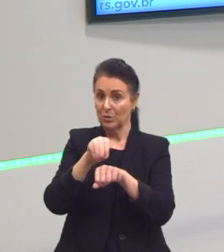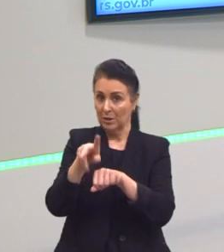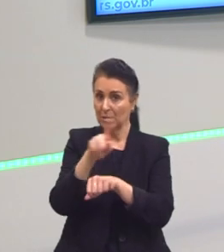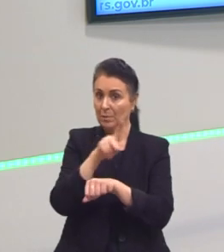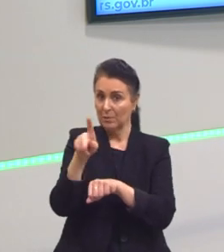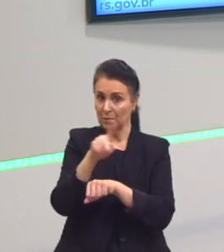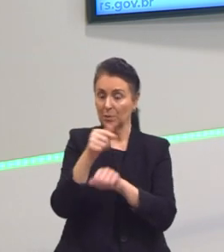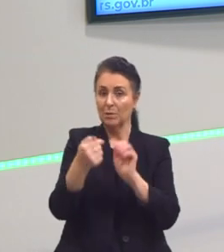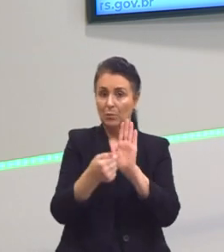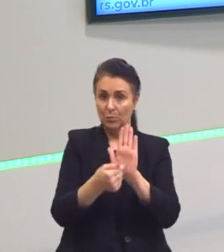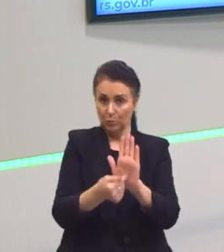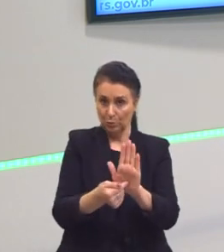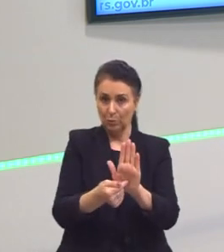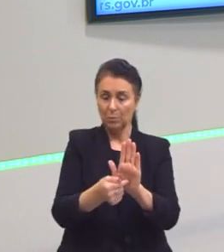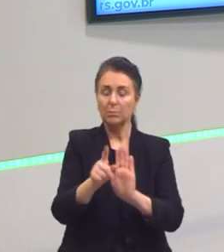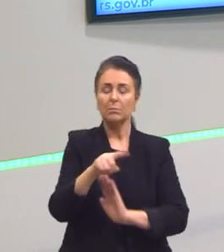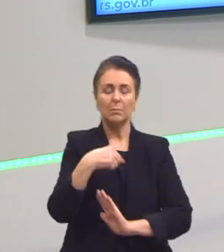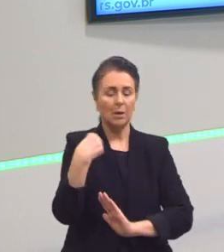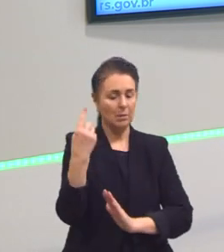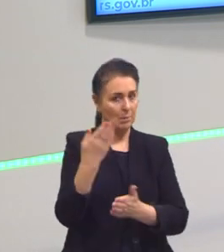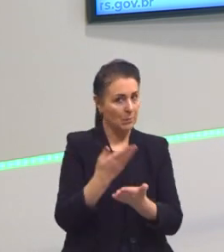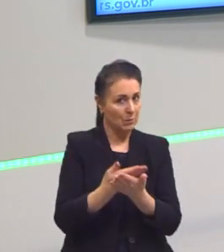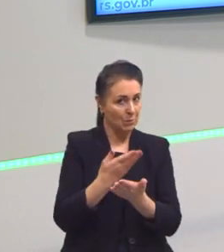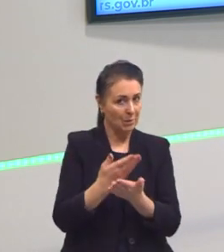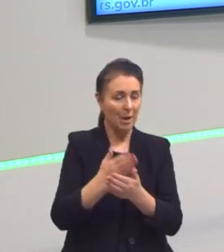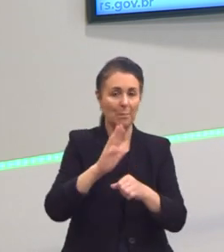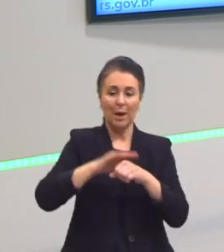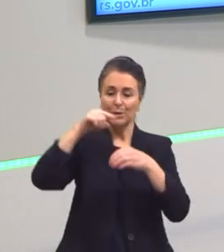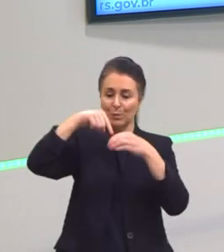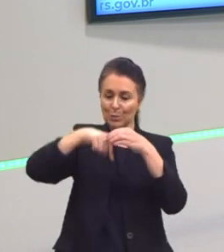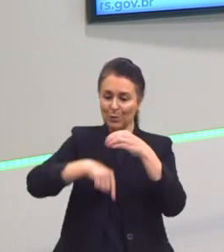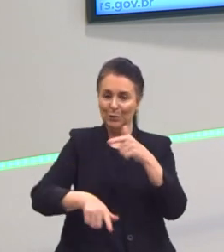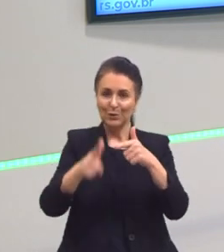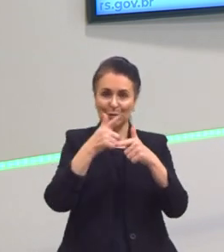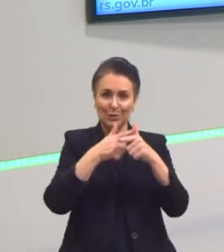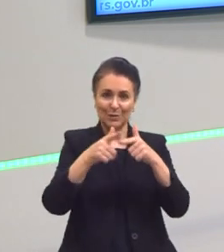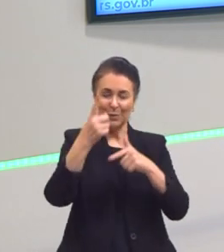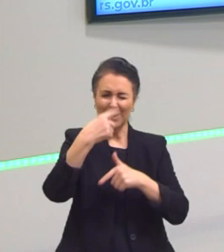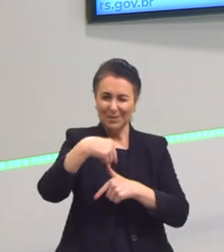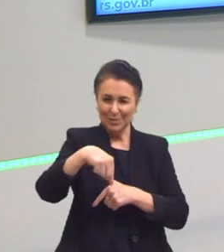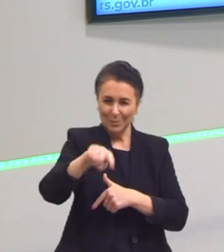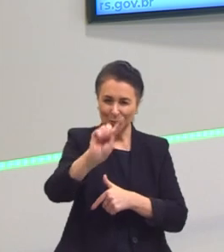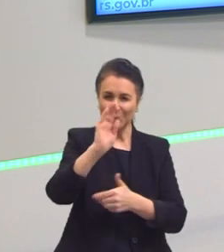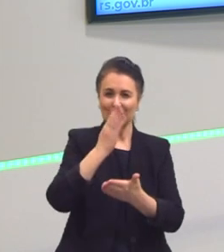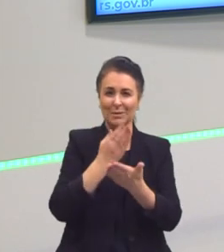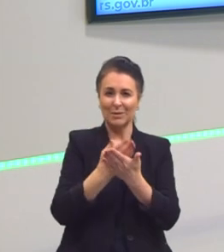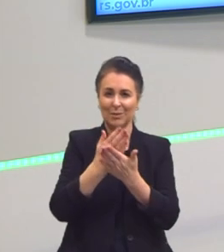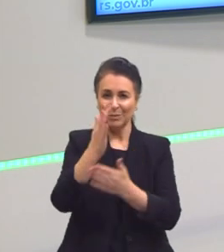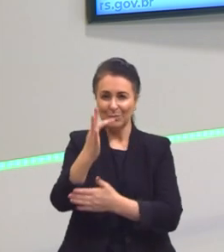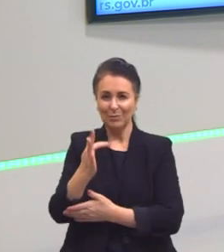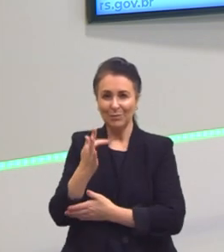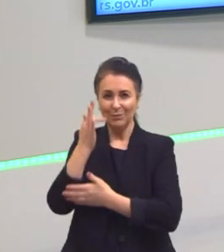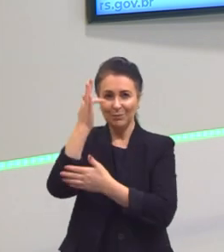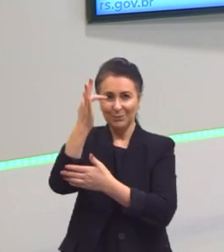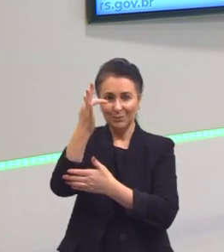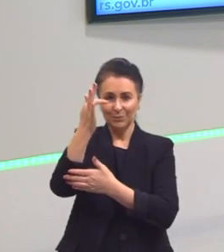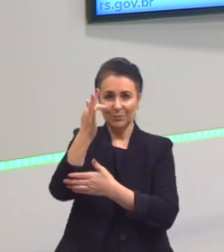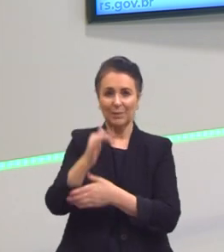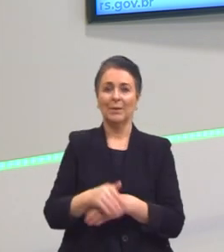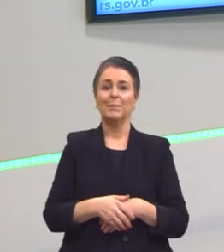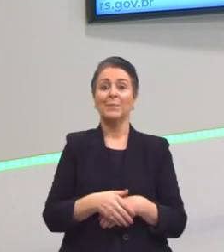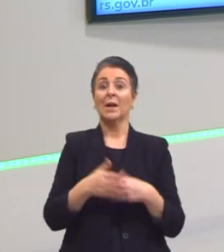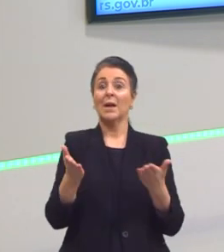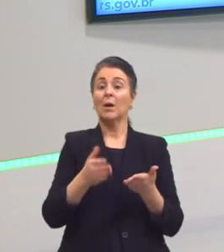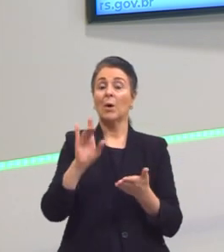tá? Mas a gente vai estudar um pouco mais a divisibilidade nas próximas aulas, tá? E, por